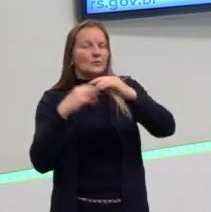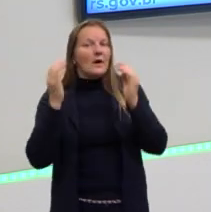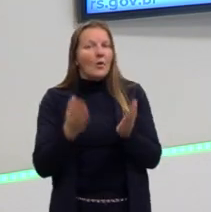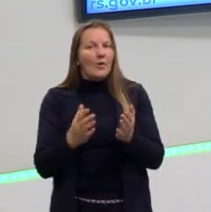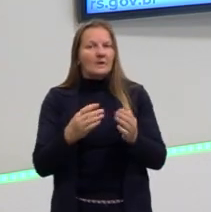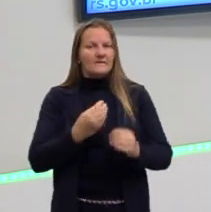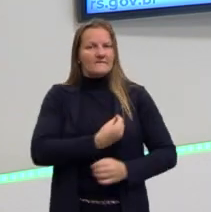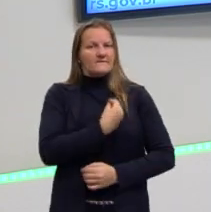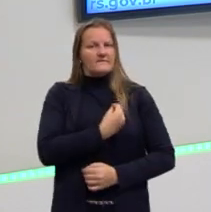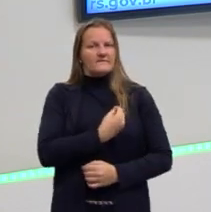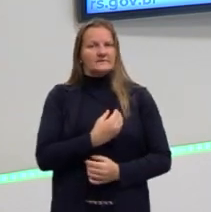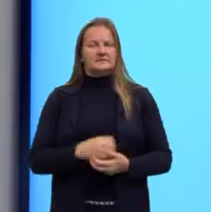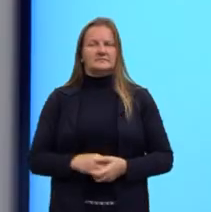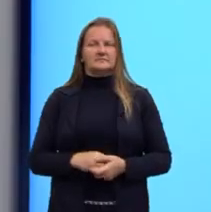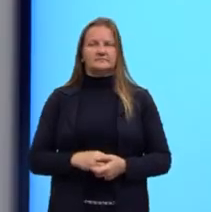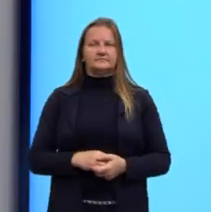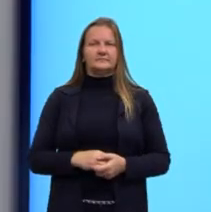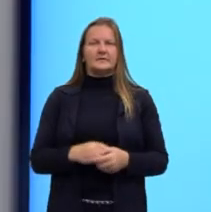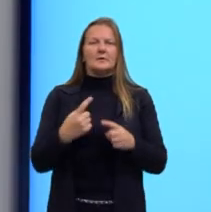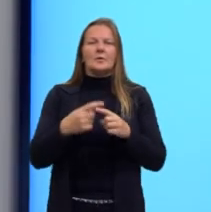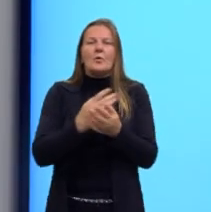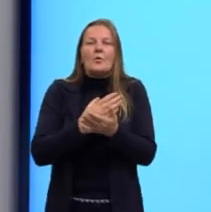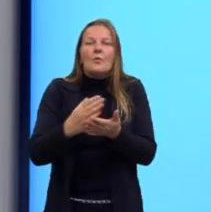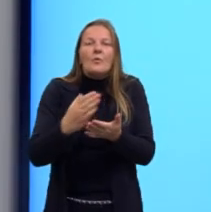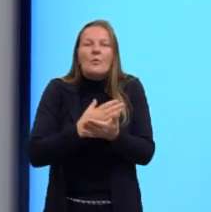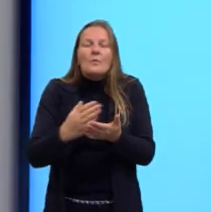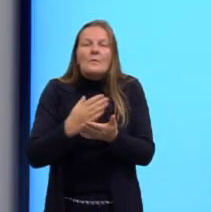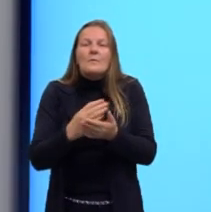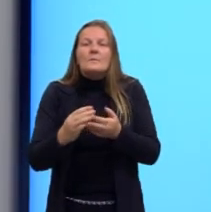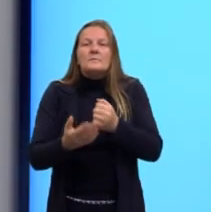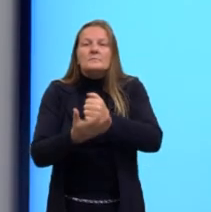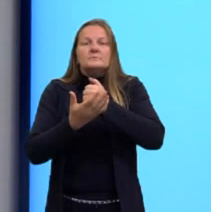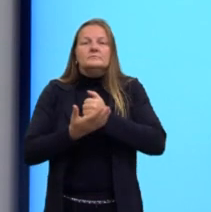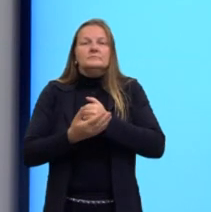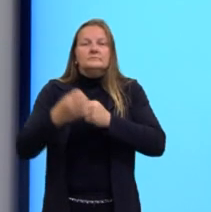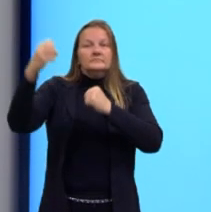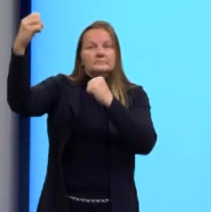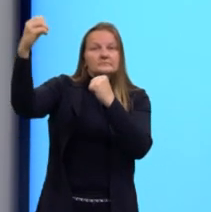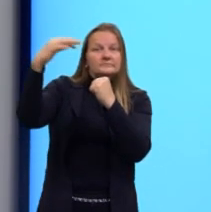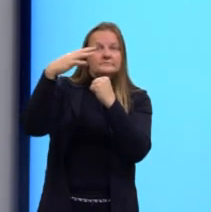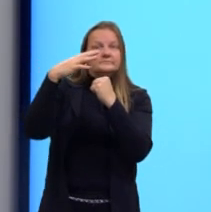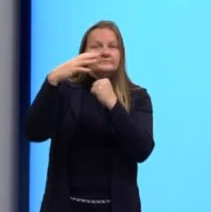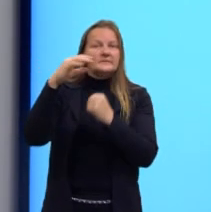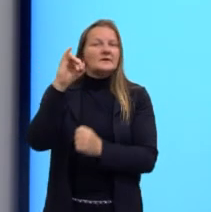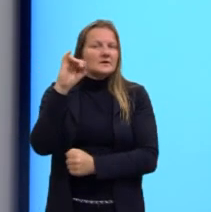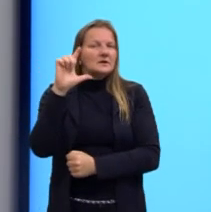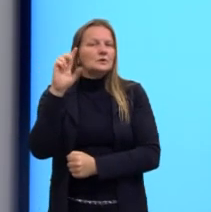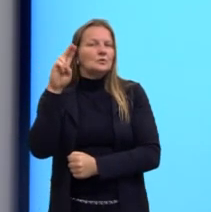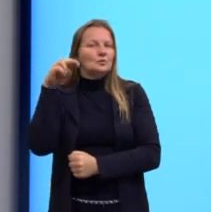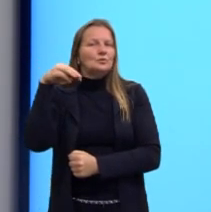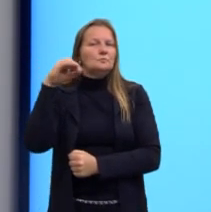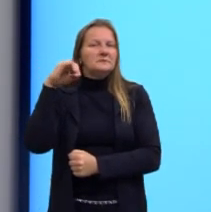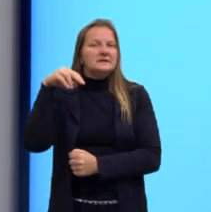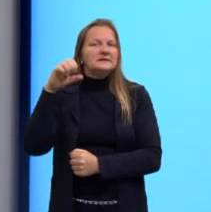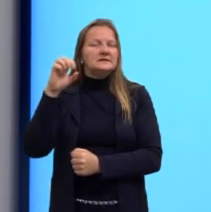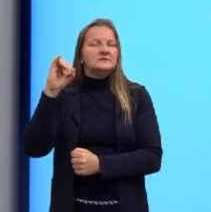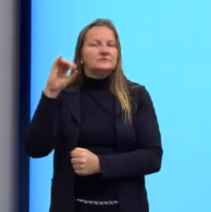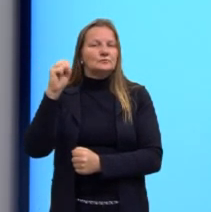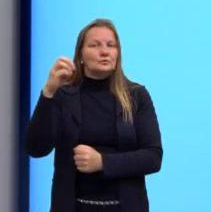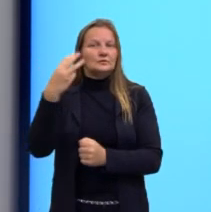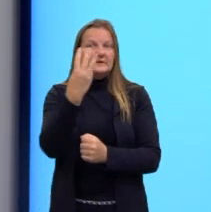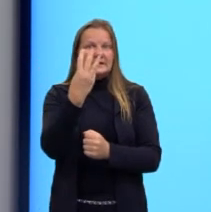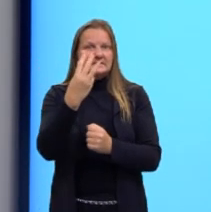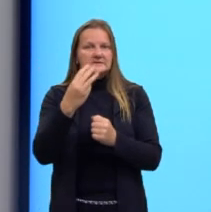vivemos hoje, é que começa-se baseado no iluminismo, lembra do iluminismo, liberdade, igualdade e fraternidade?